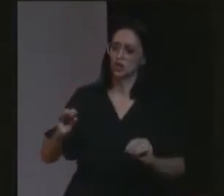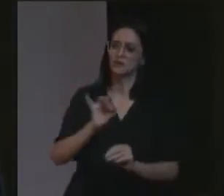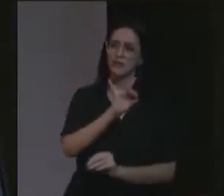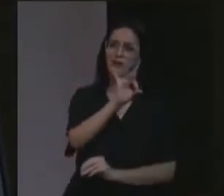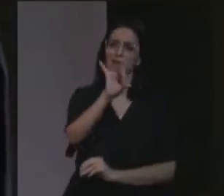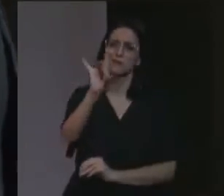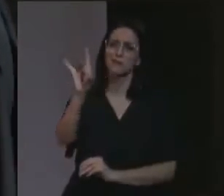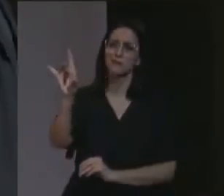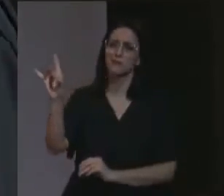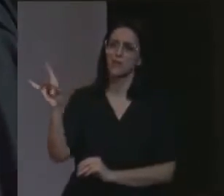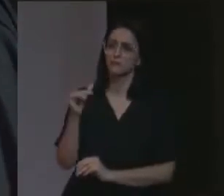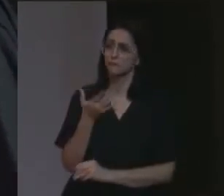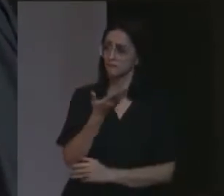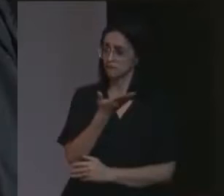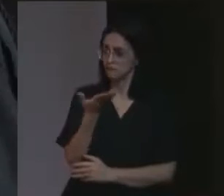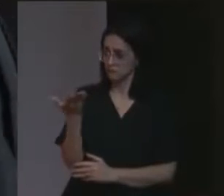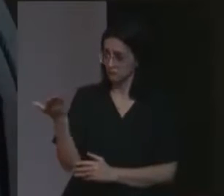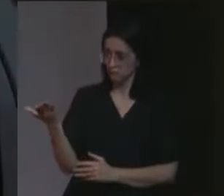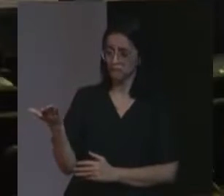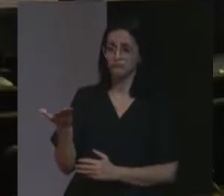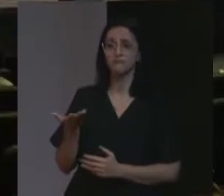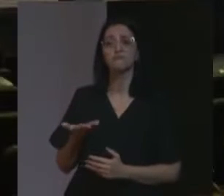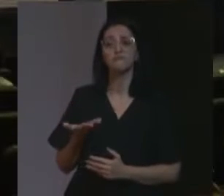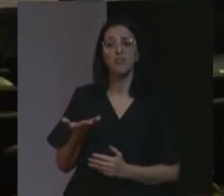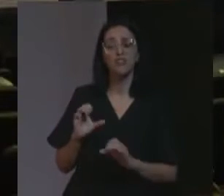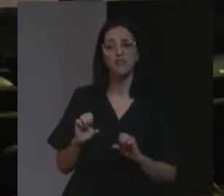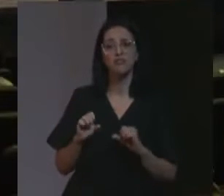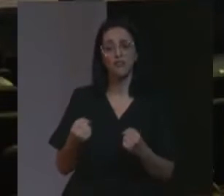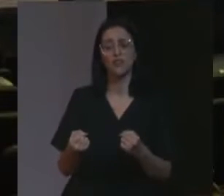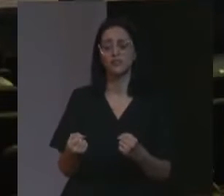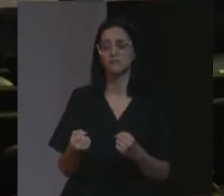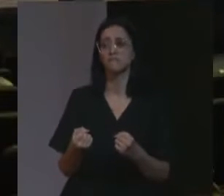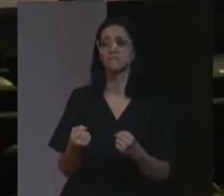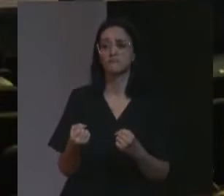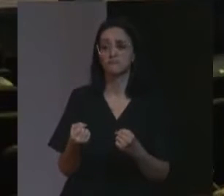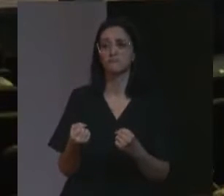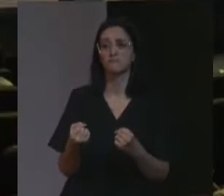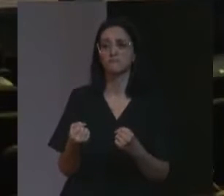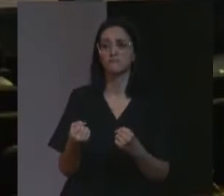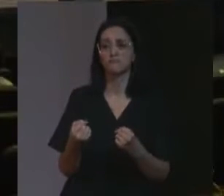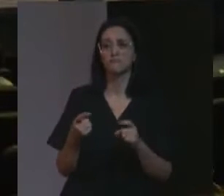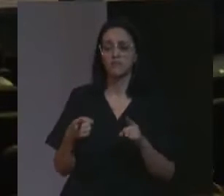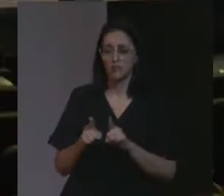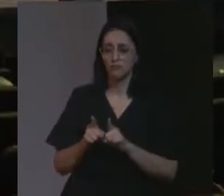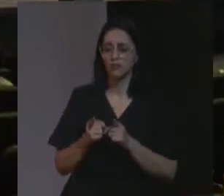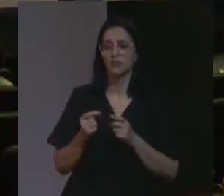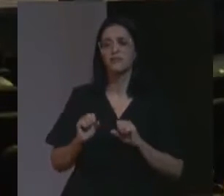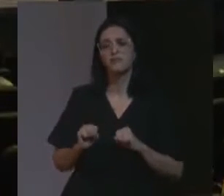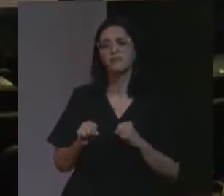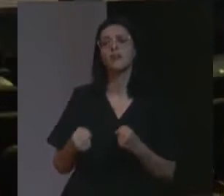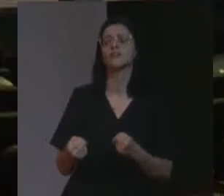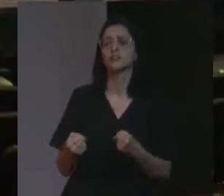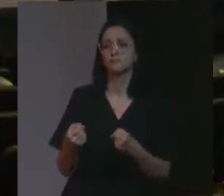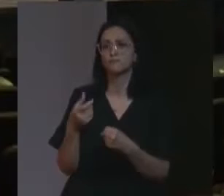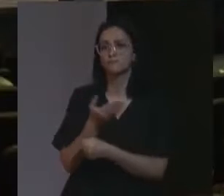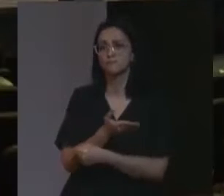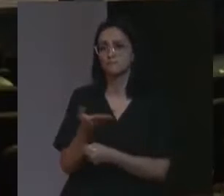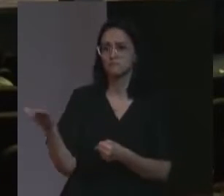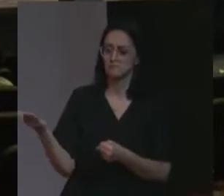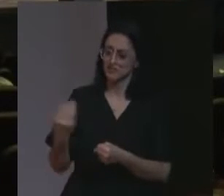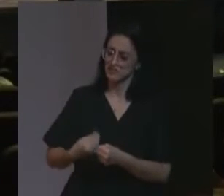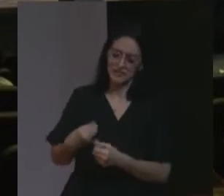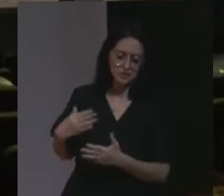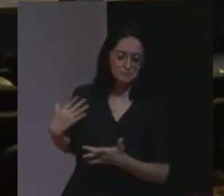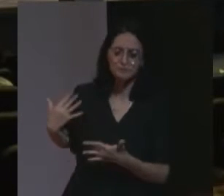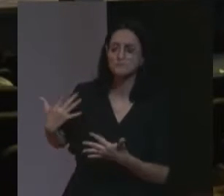cada um, dos senhores, e das senhoras, defenderam, e defendem, durante, toda